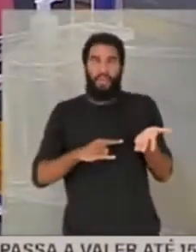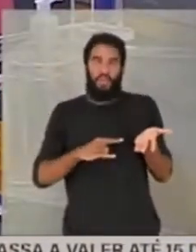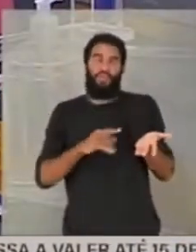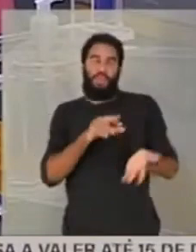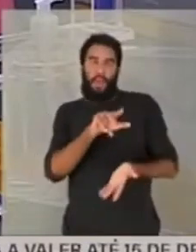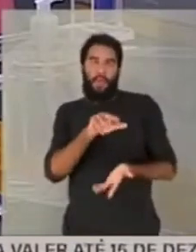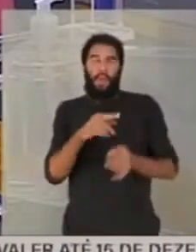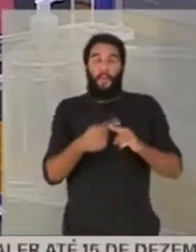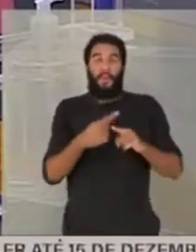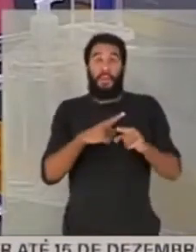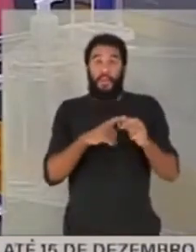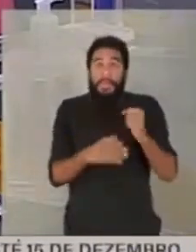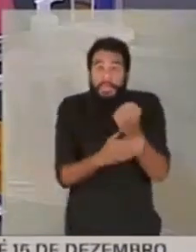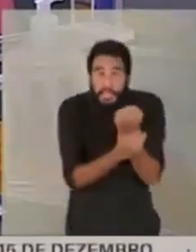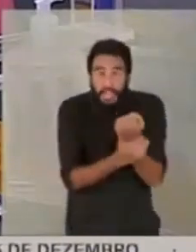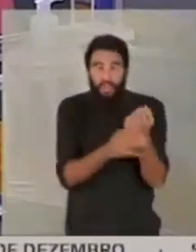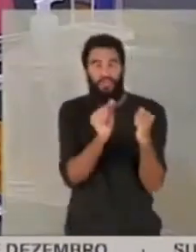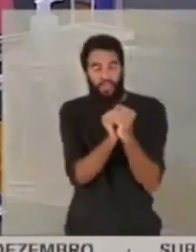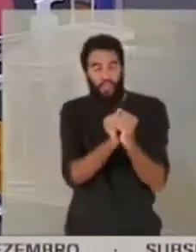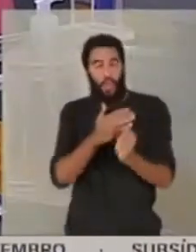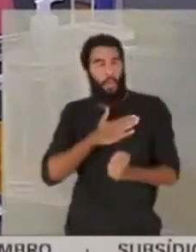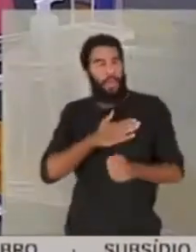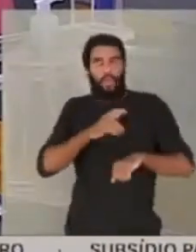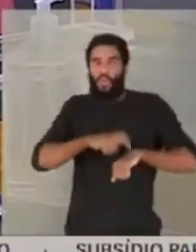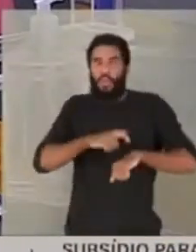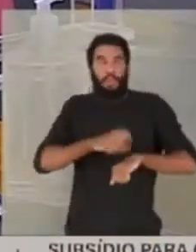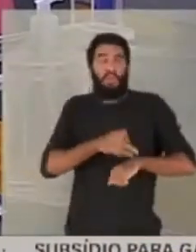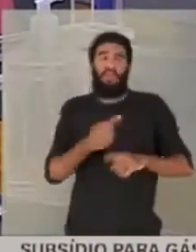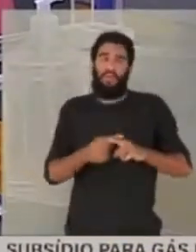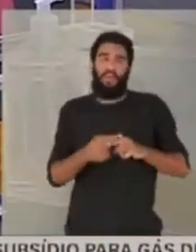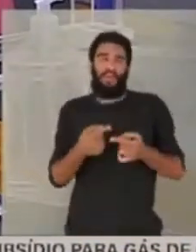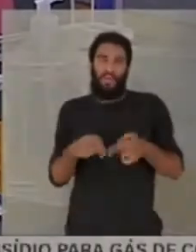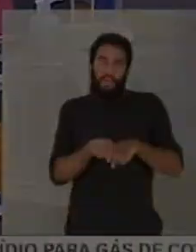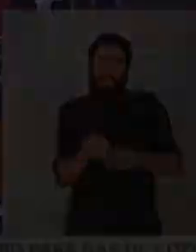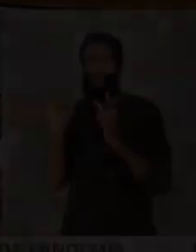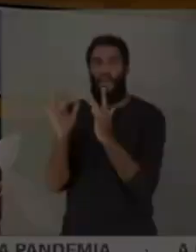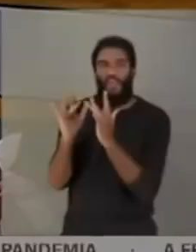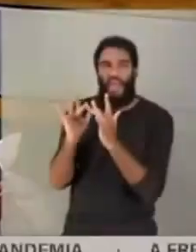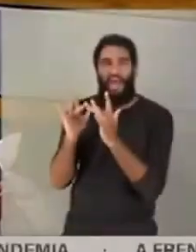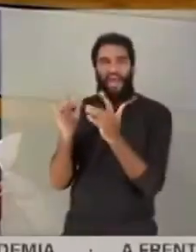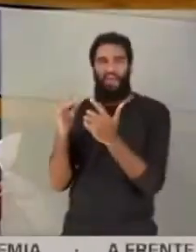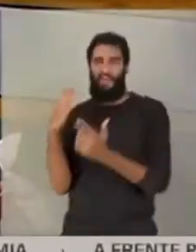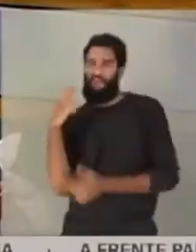de que ela estaria comigo o tempo todo, e ela também queria estar comigo o tempo todo.